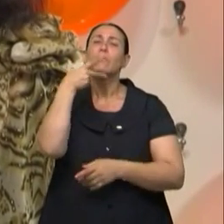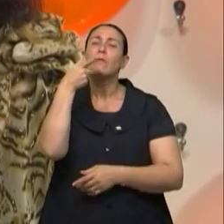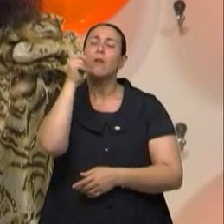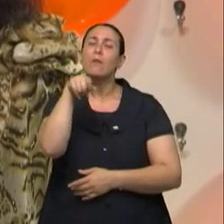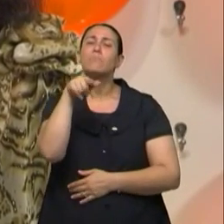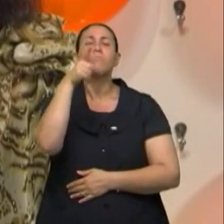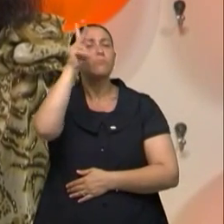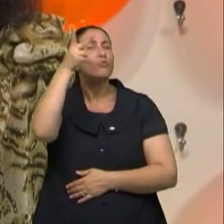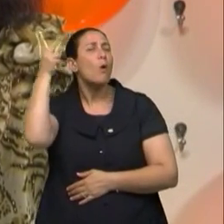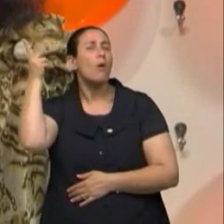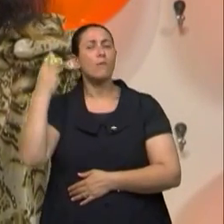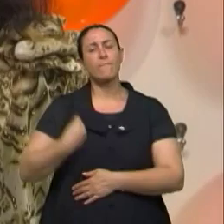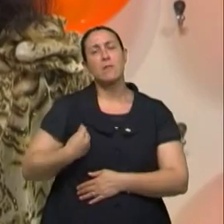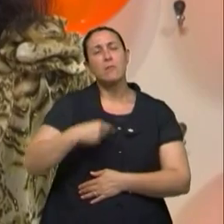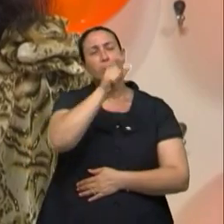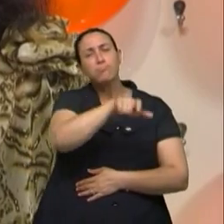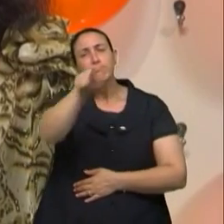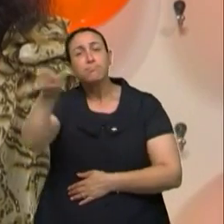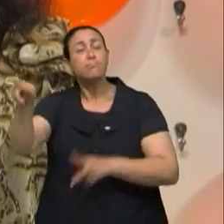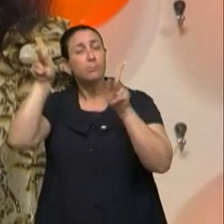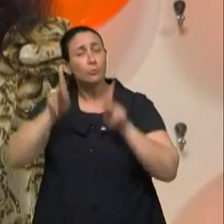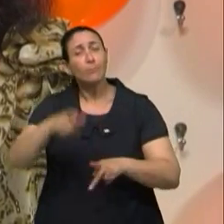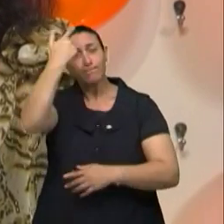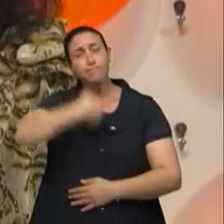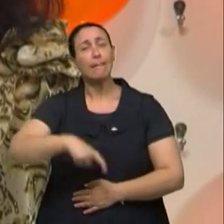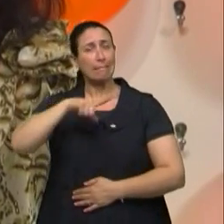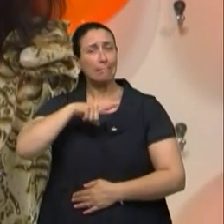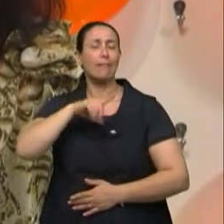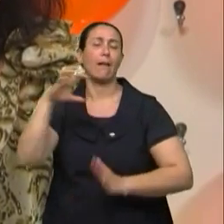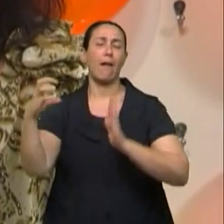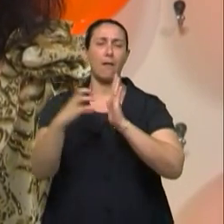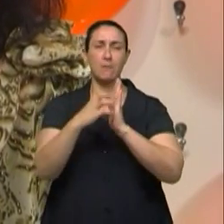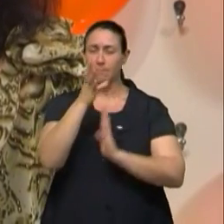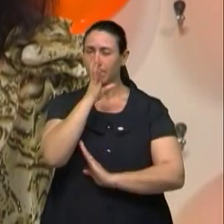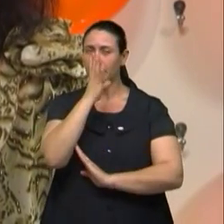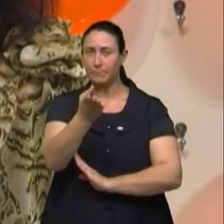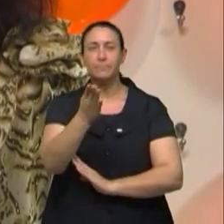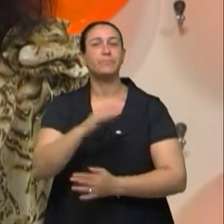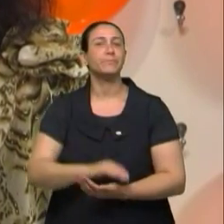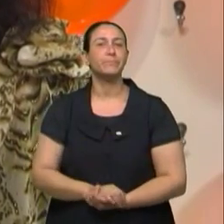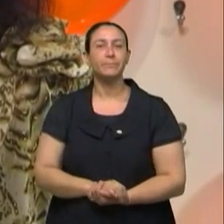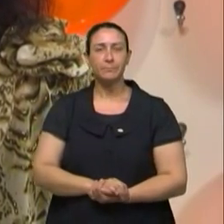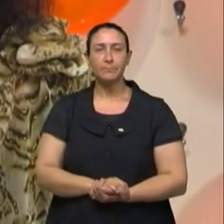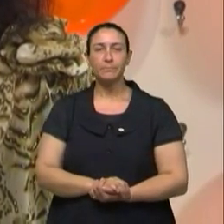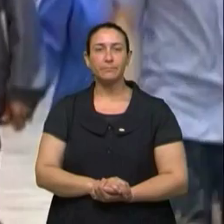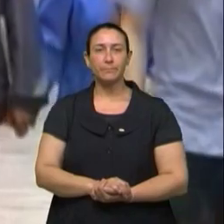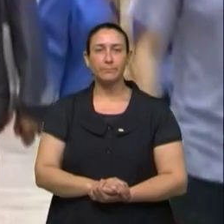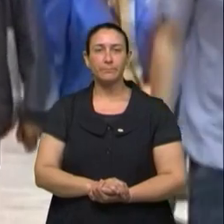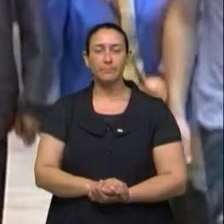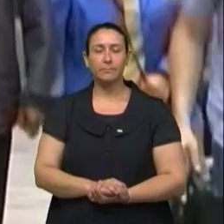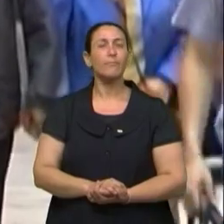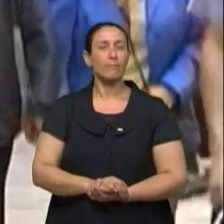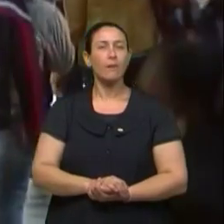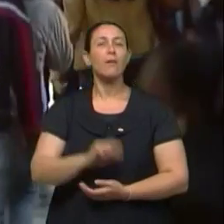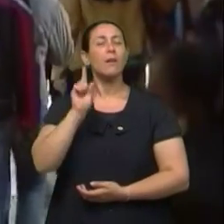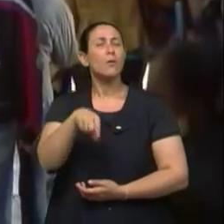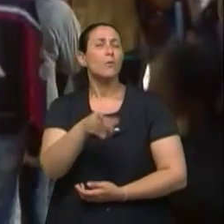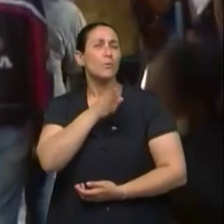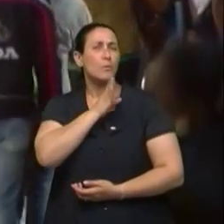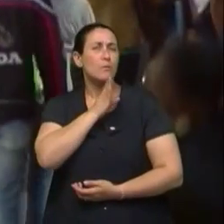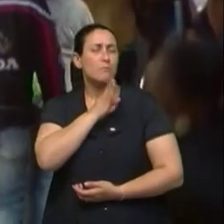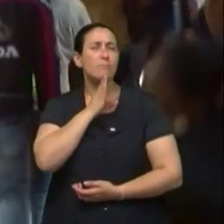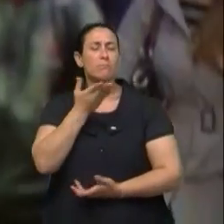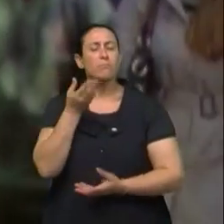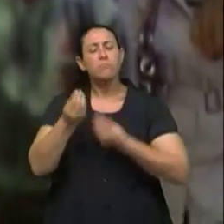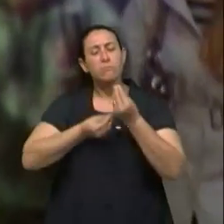histórias de vida de pessoas que vivem com AIDS na terceira idade. Vamos lá? Desconhecimento, ter uma